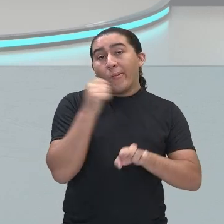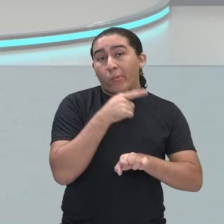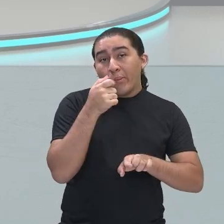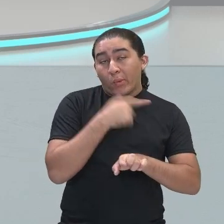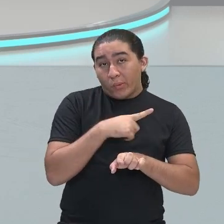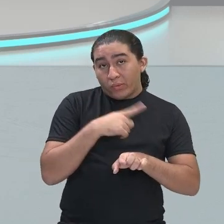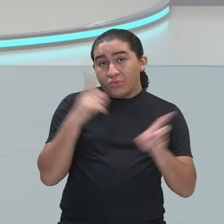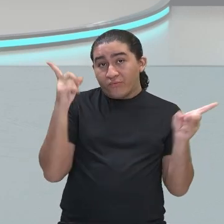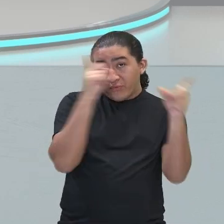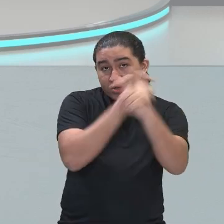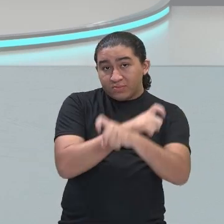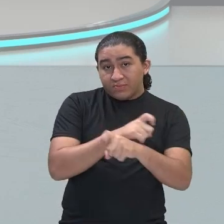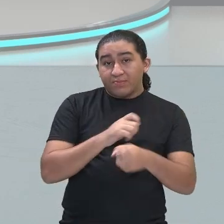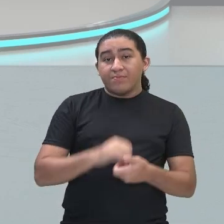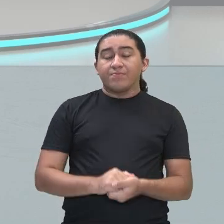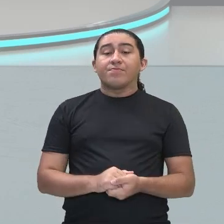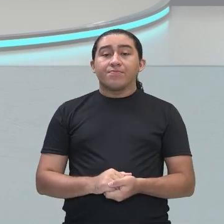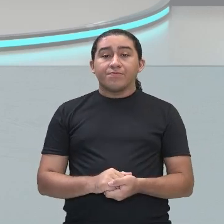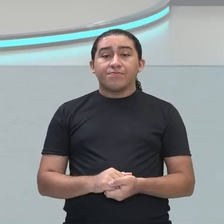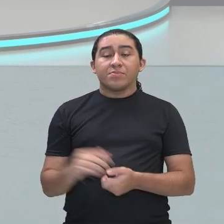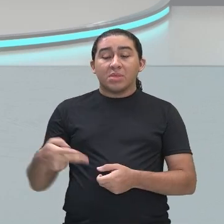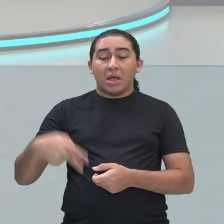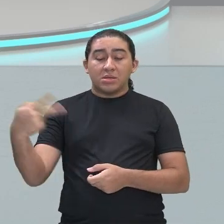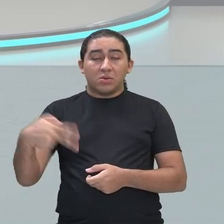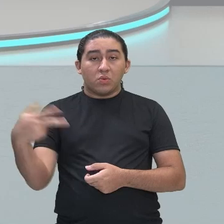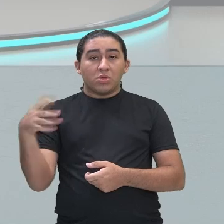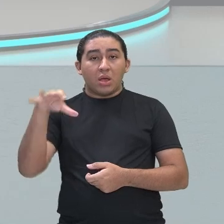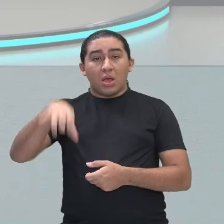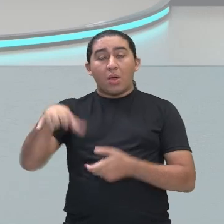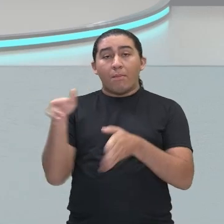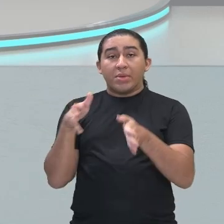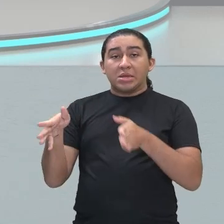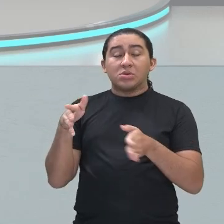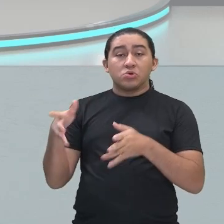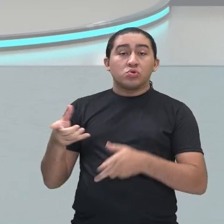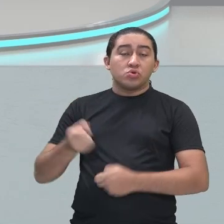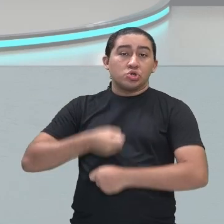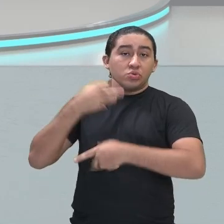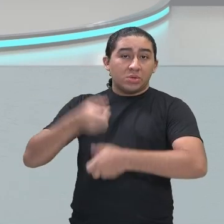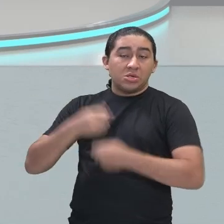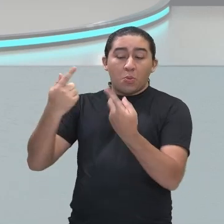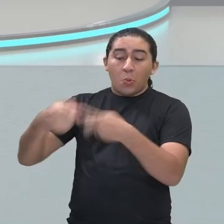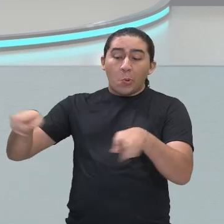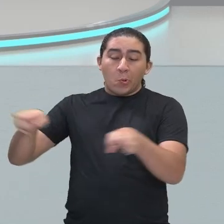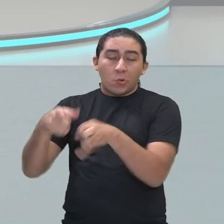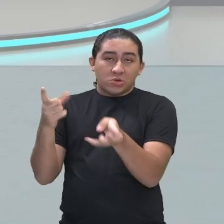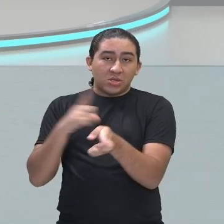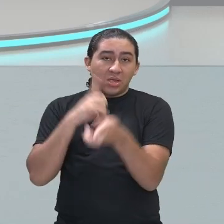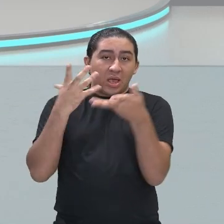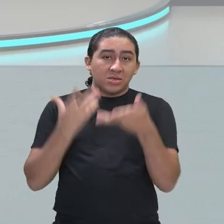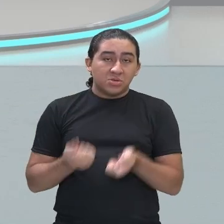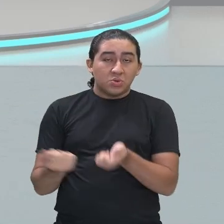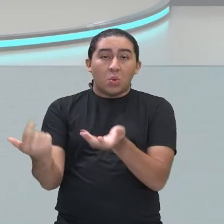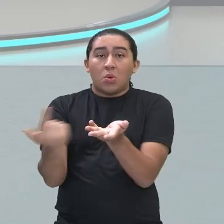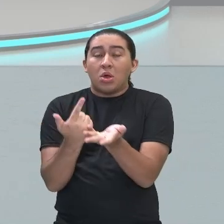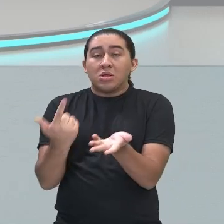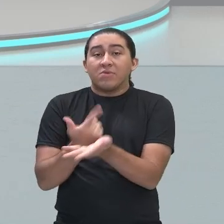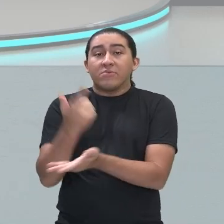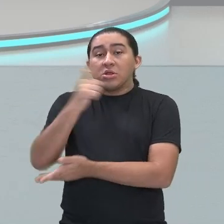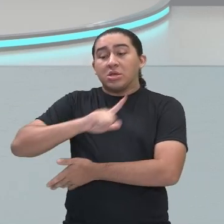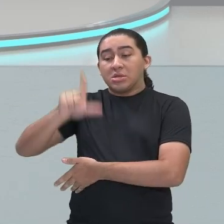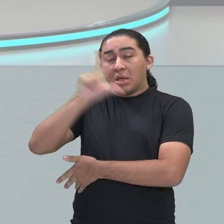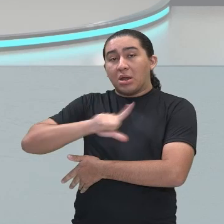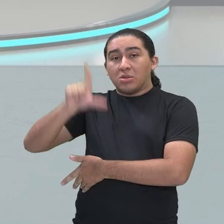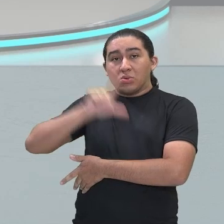A segunda corresponde a um período lírico, quando adotou o procedimento literário do arcadismo. É aí que ele se